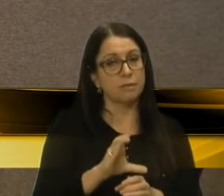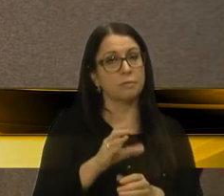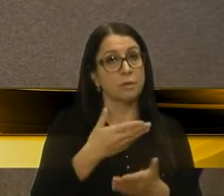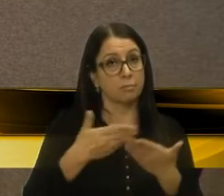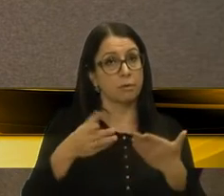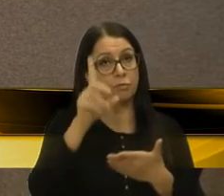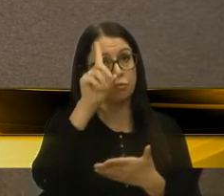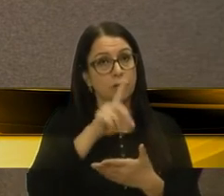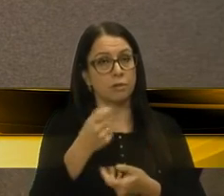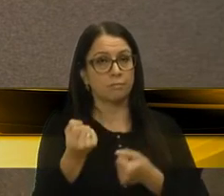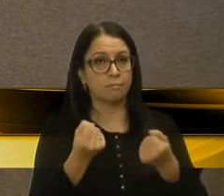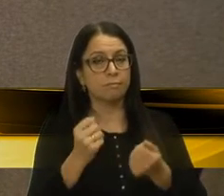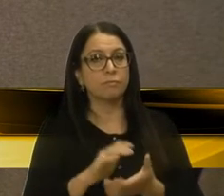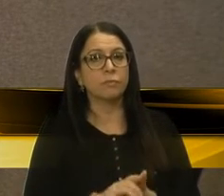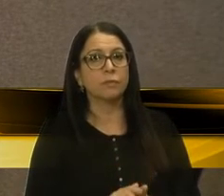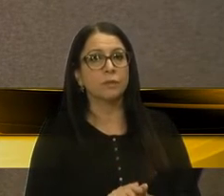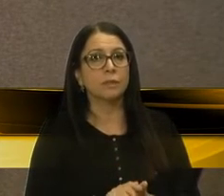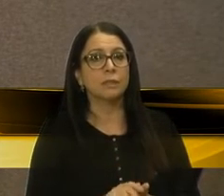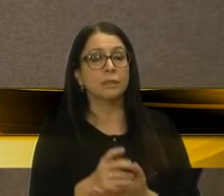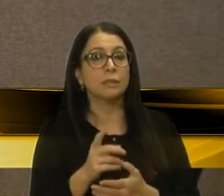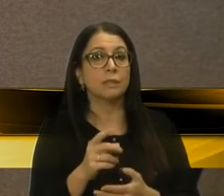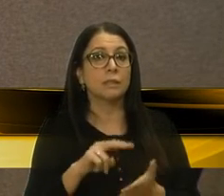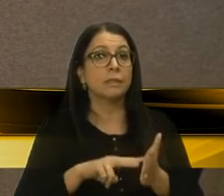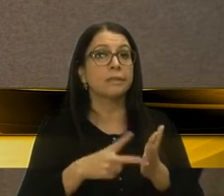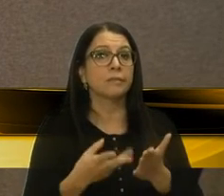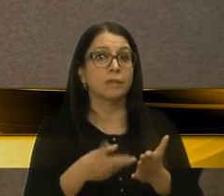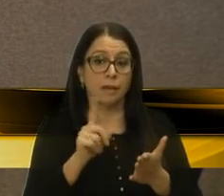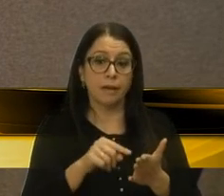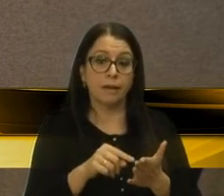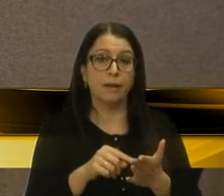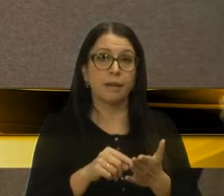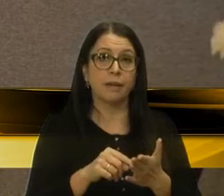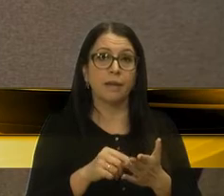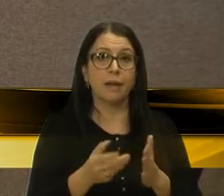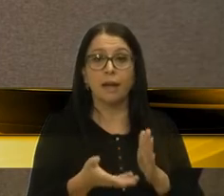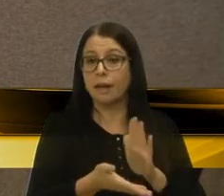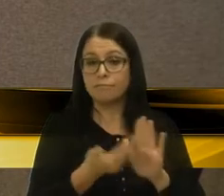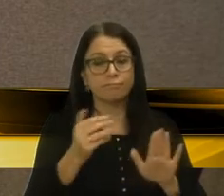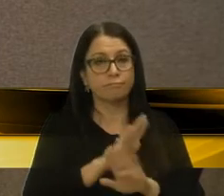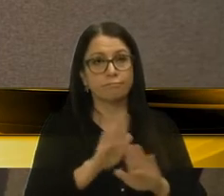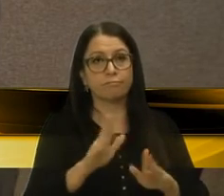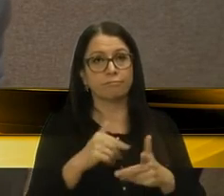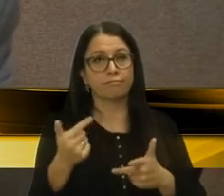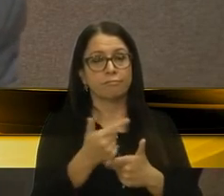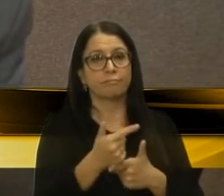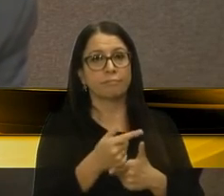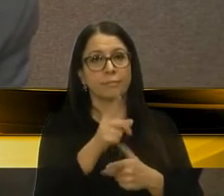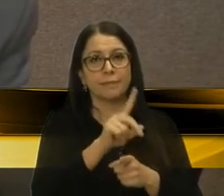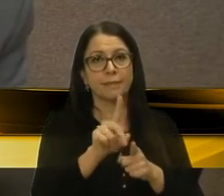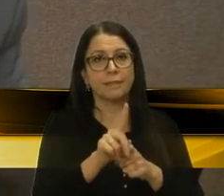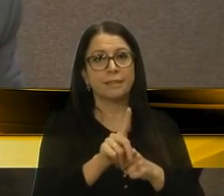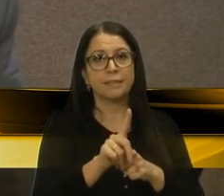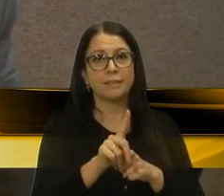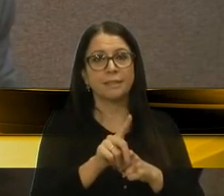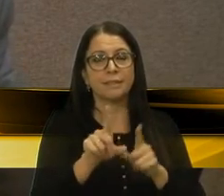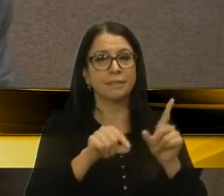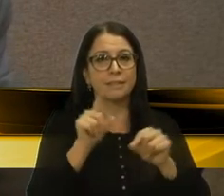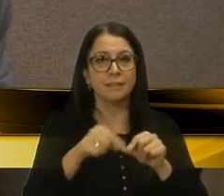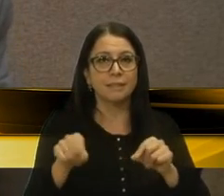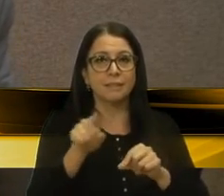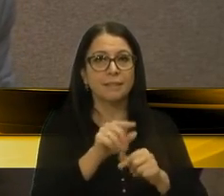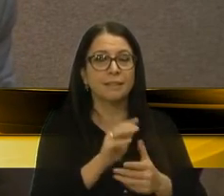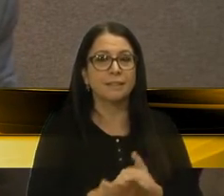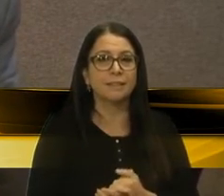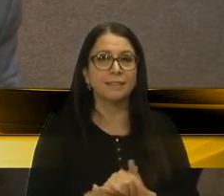que perde o direito de dirigir. Ou seja, é disseminar a desgraça sem critério nenhum. É uma